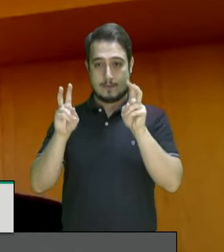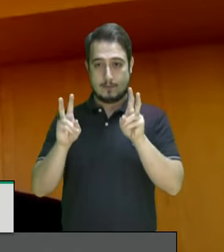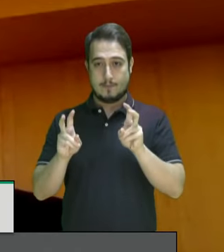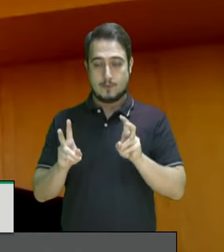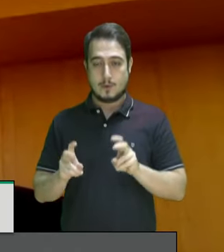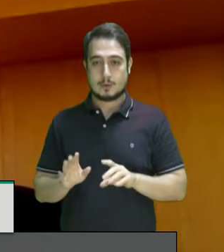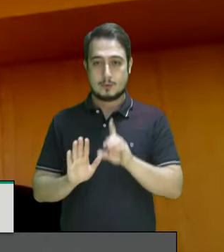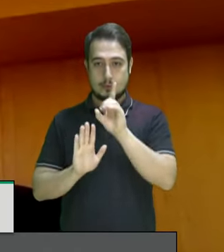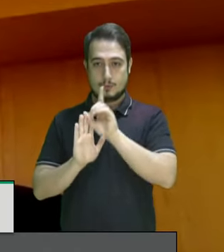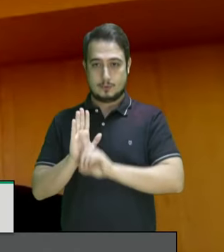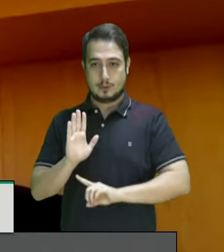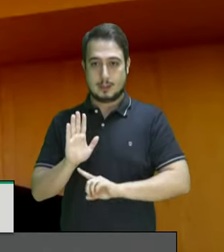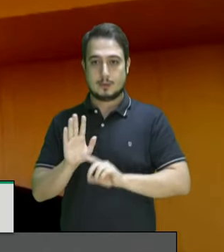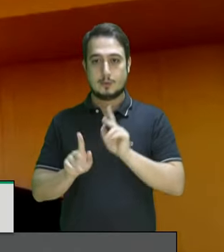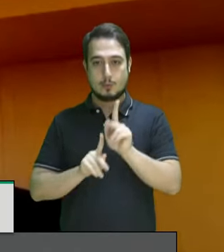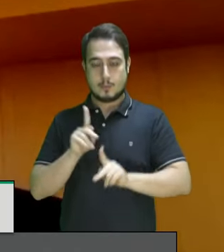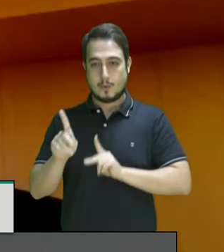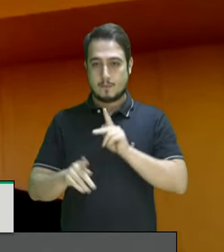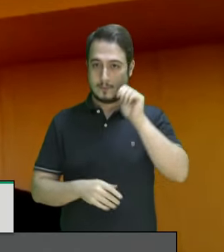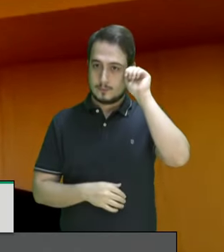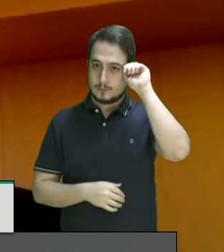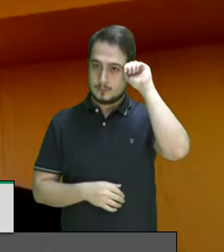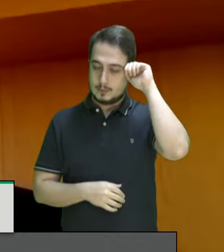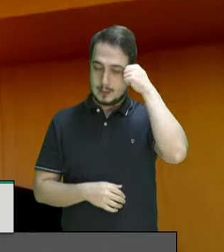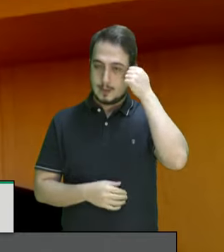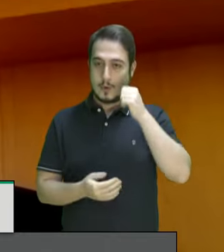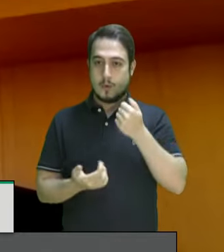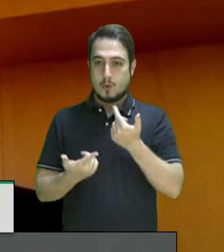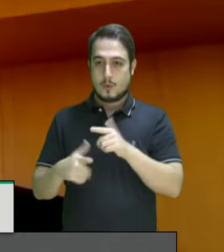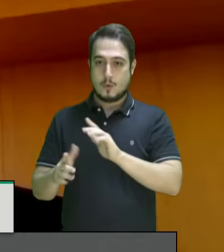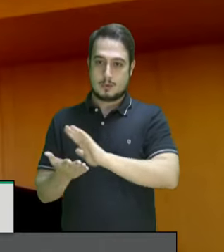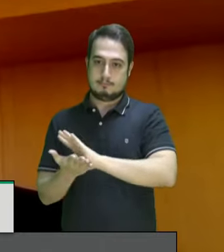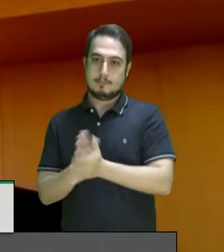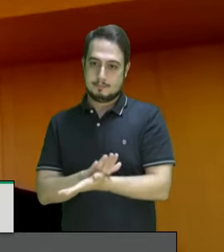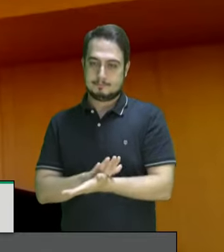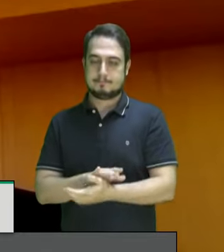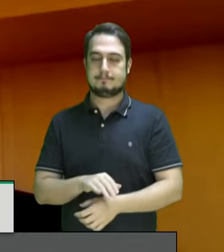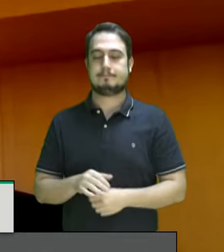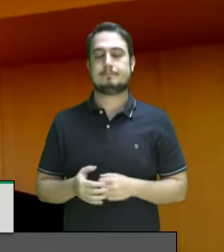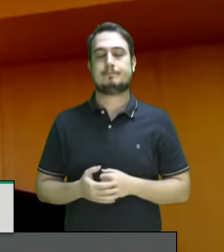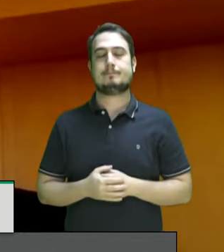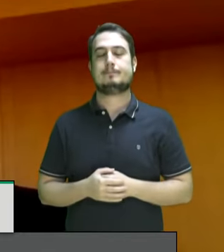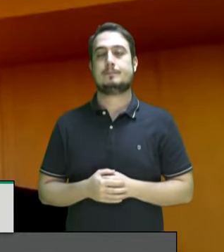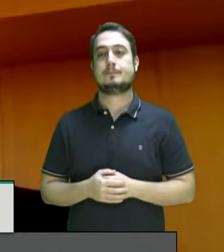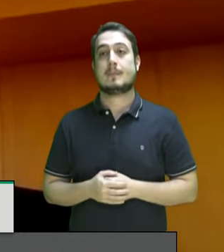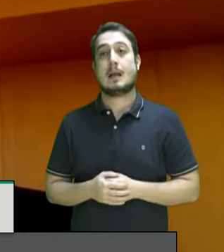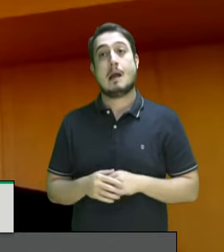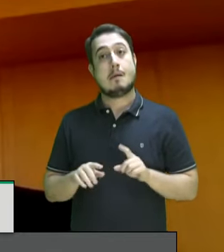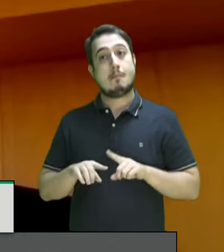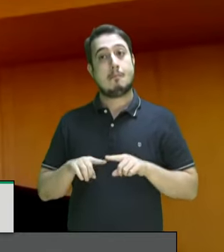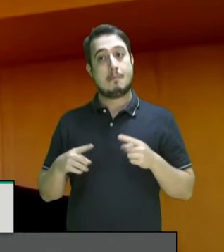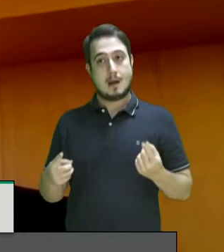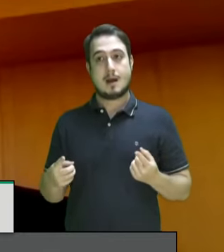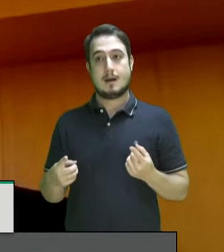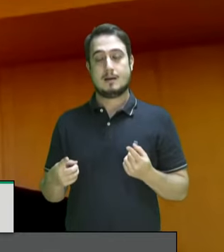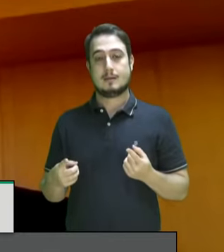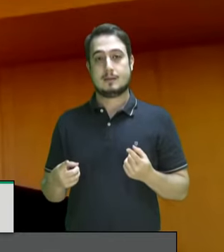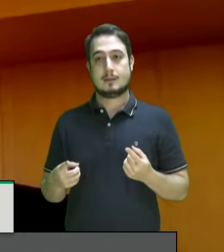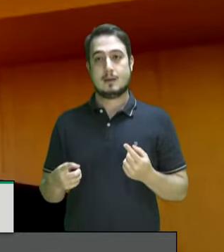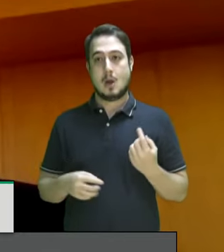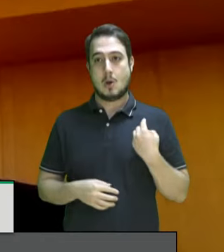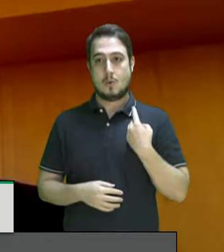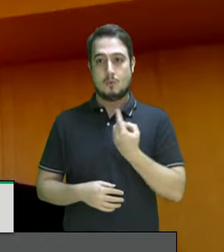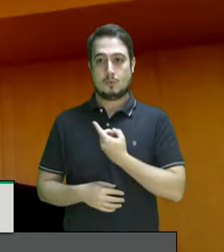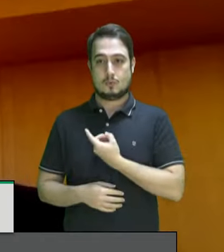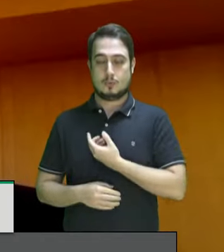dos direitos da população negra e do enfrentamento ao racismo ocorre que o nosso congresso